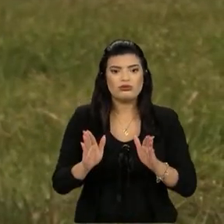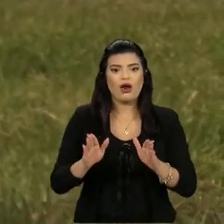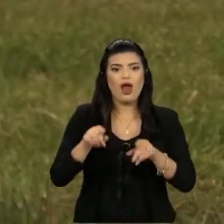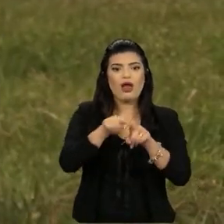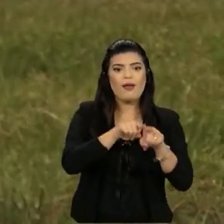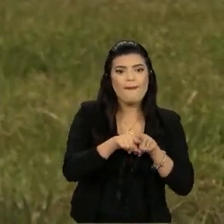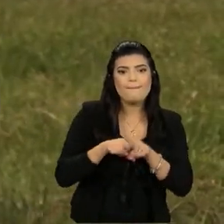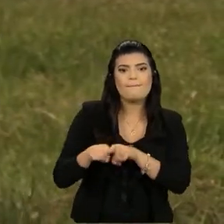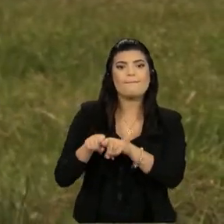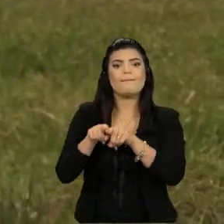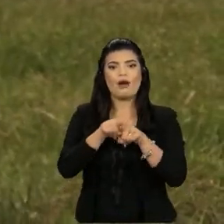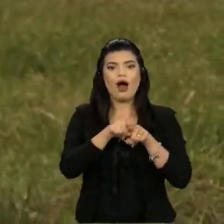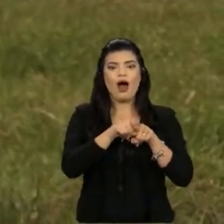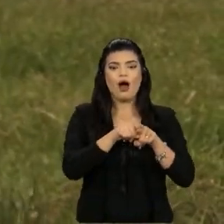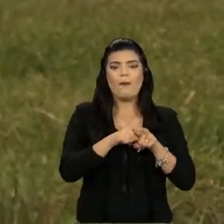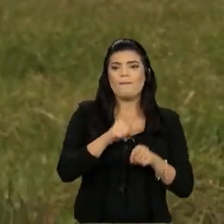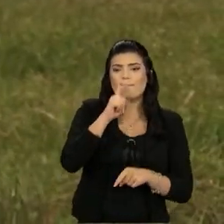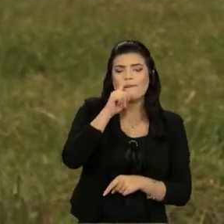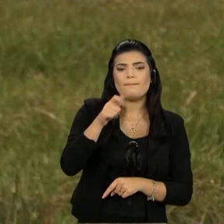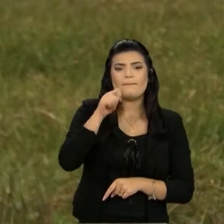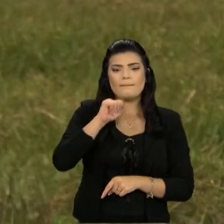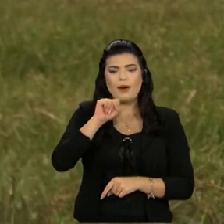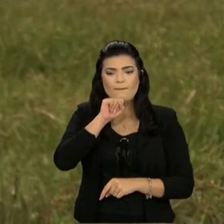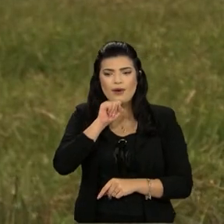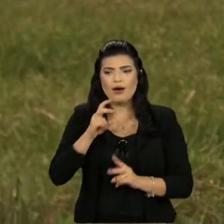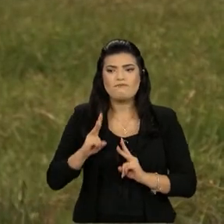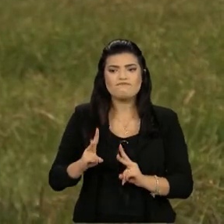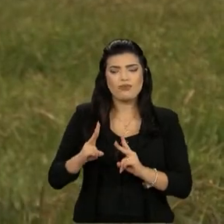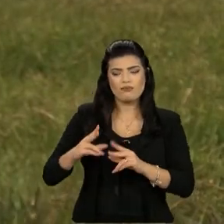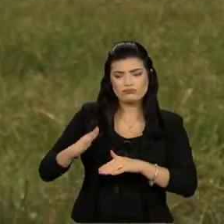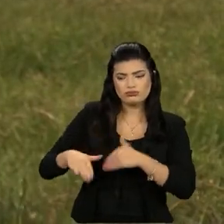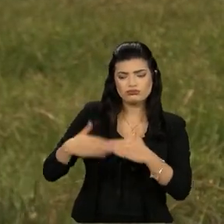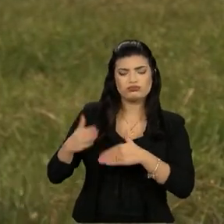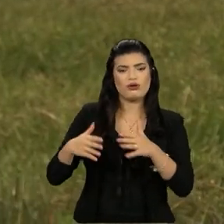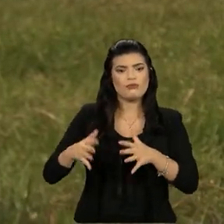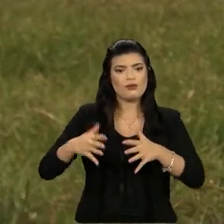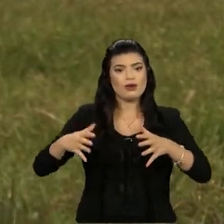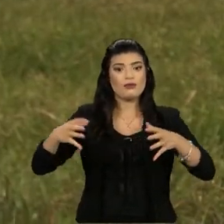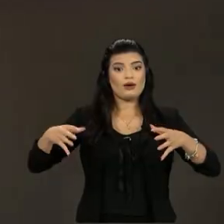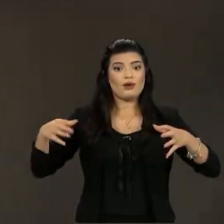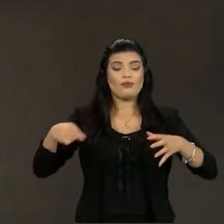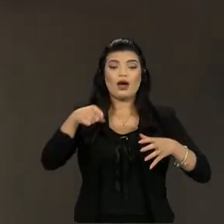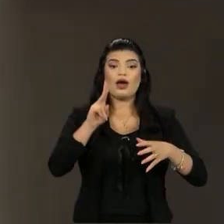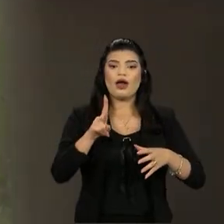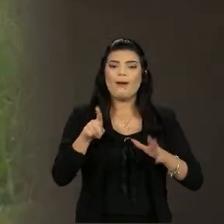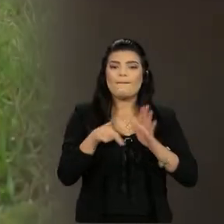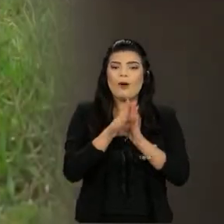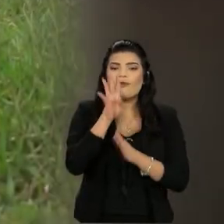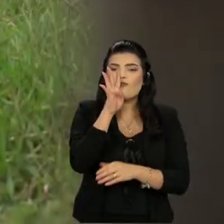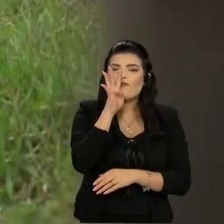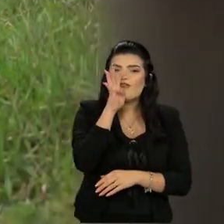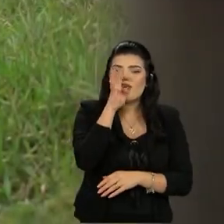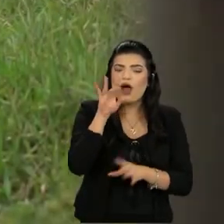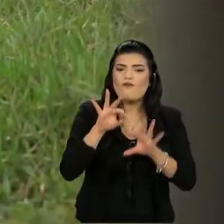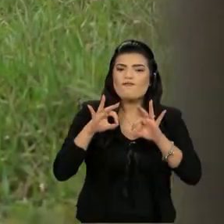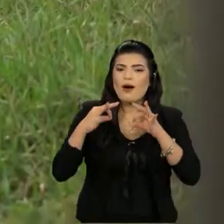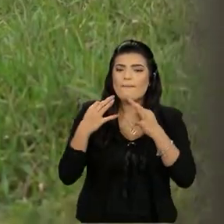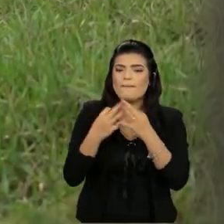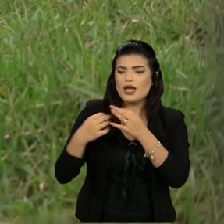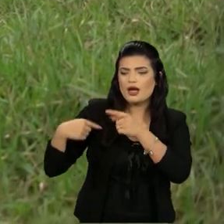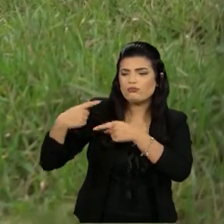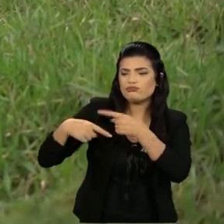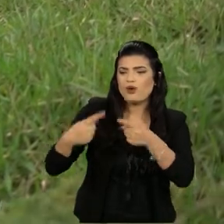ficaram nas mesmas condições. Então, nós estamos comparando aqui, de uma forma bem fidedigna, assim, da forma mais